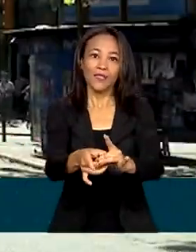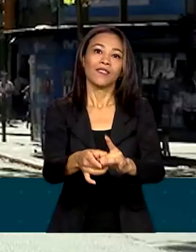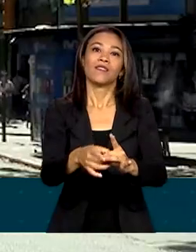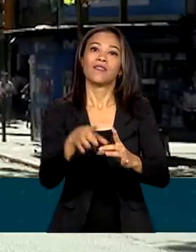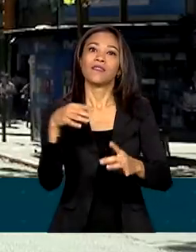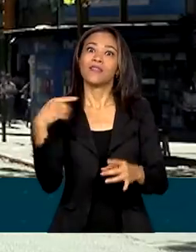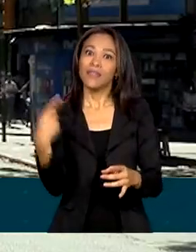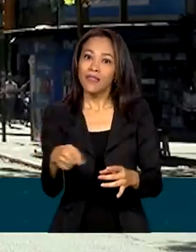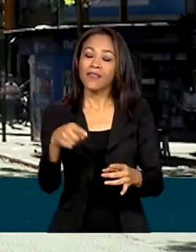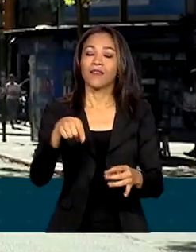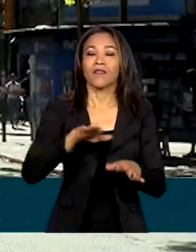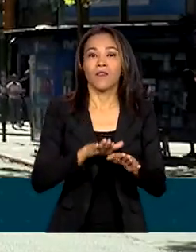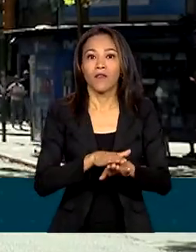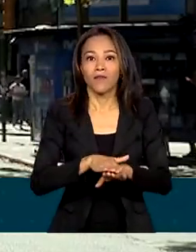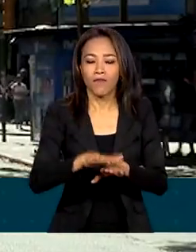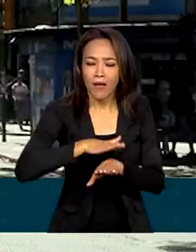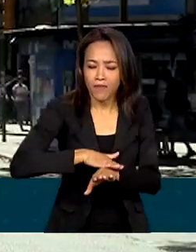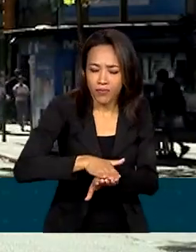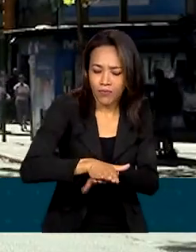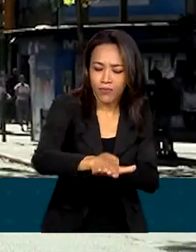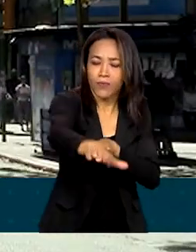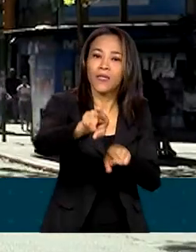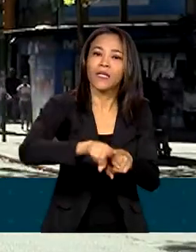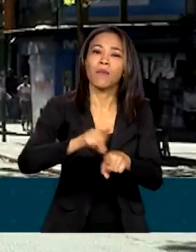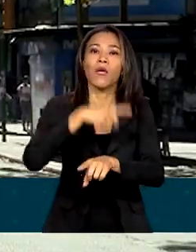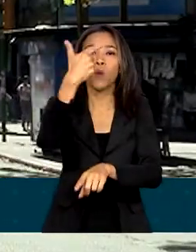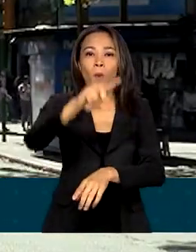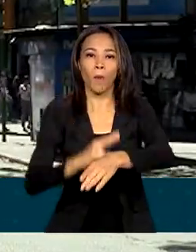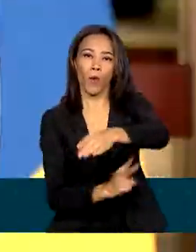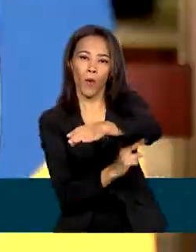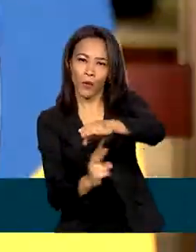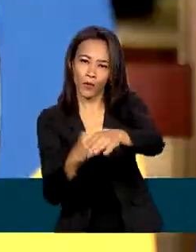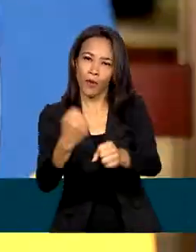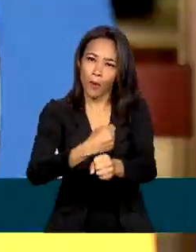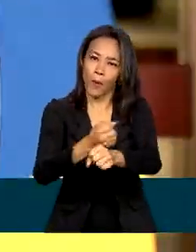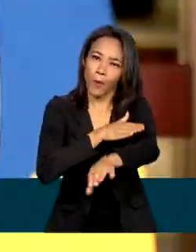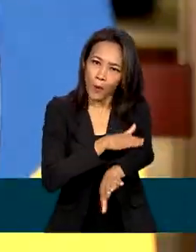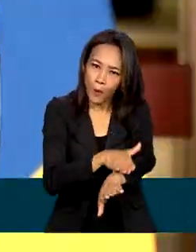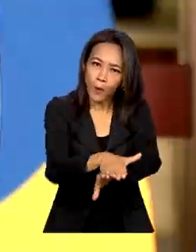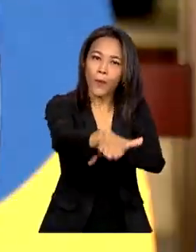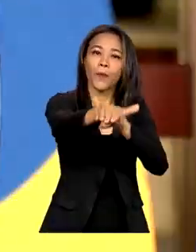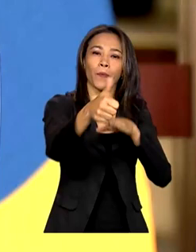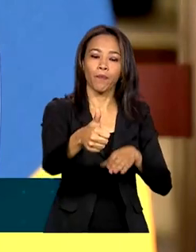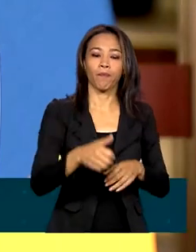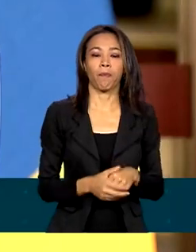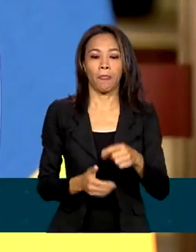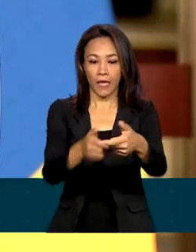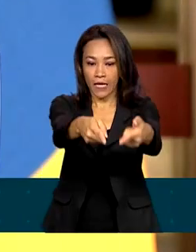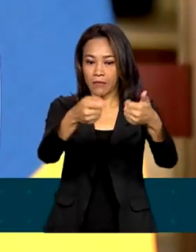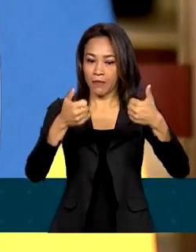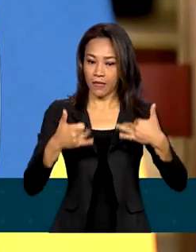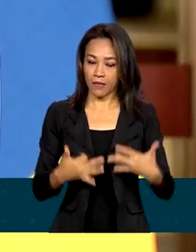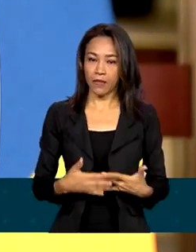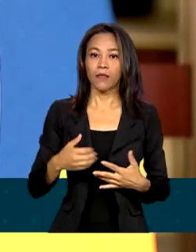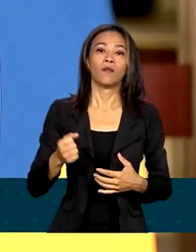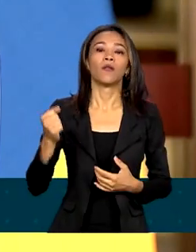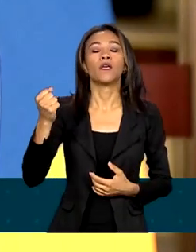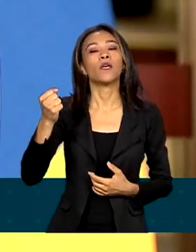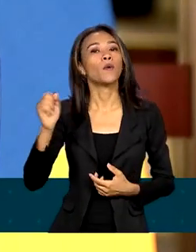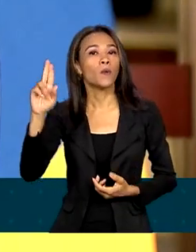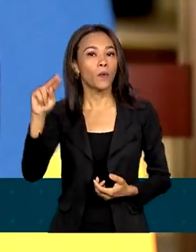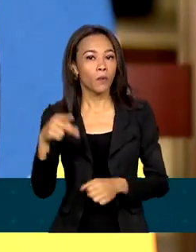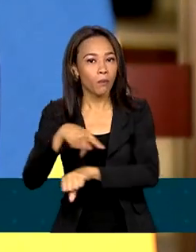uruguaia, além de reformarem a ponte Barão de Mauá. O e Uruguai têm ainda a responsabilidade de